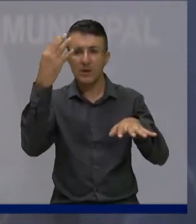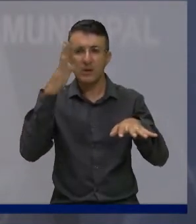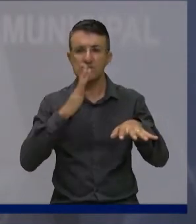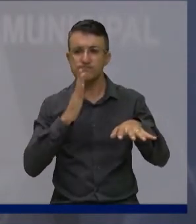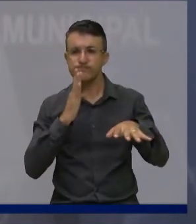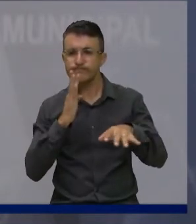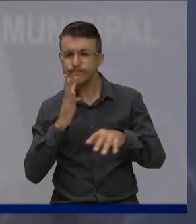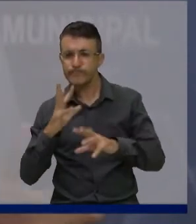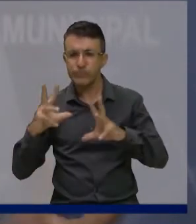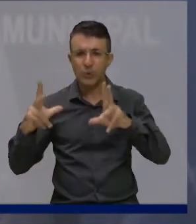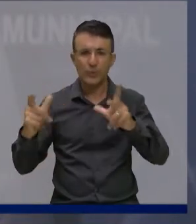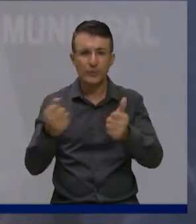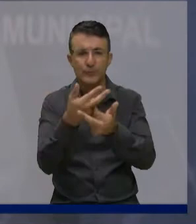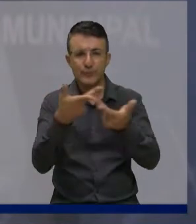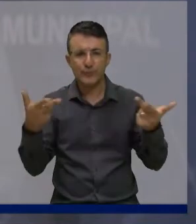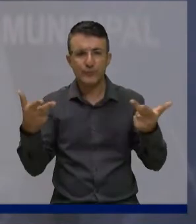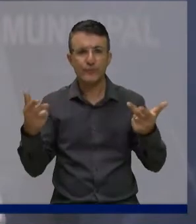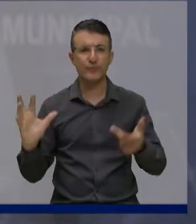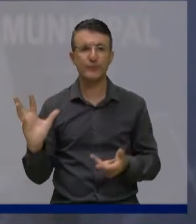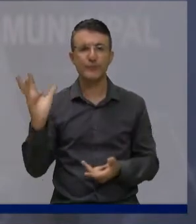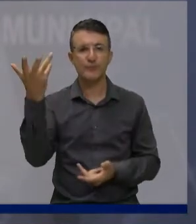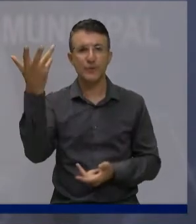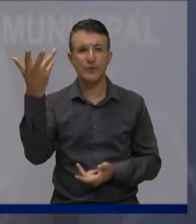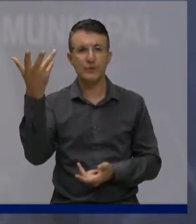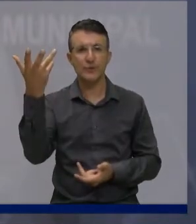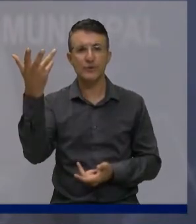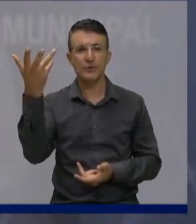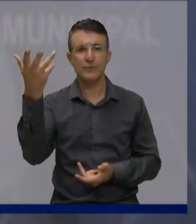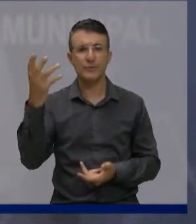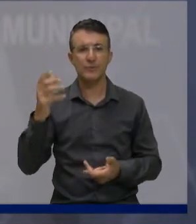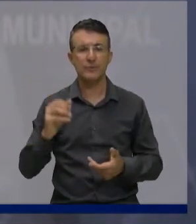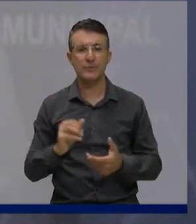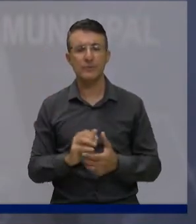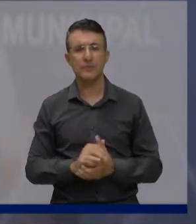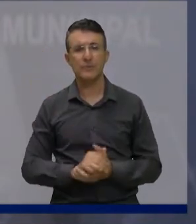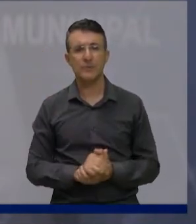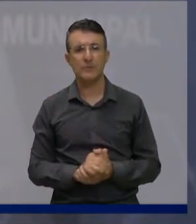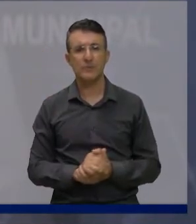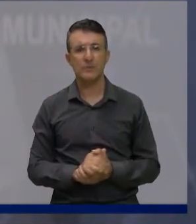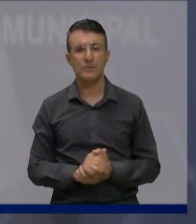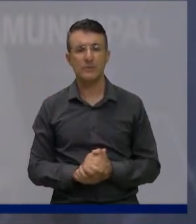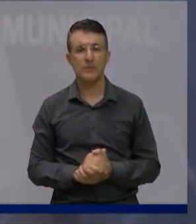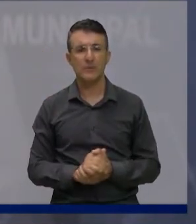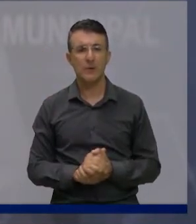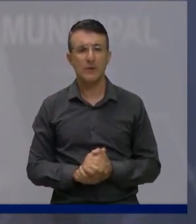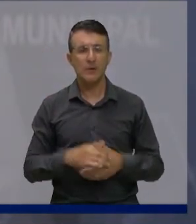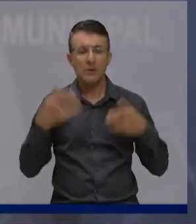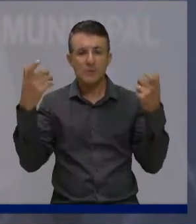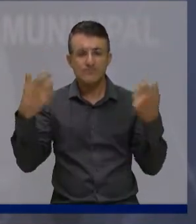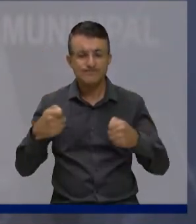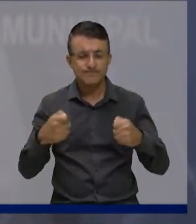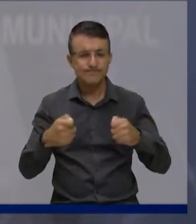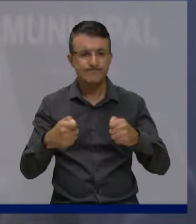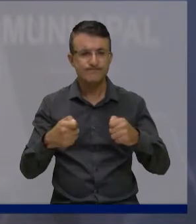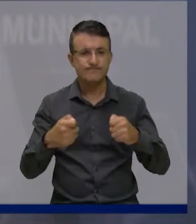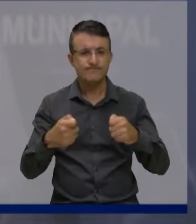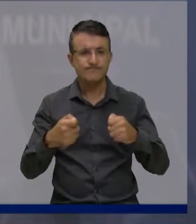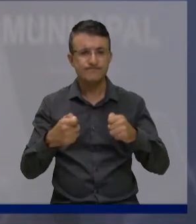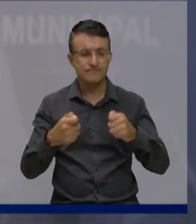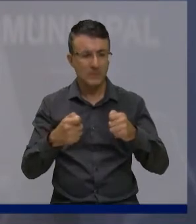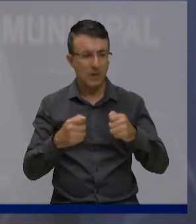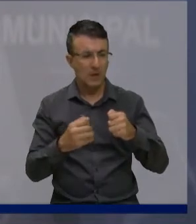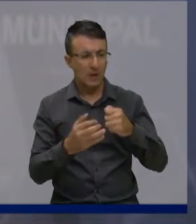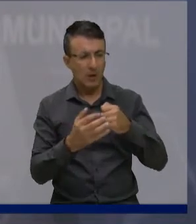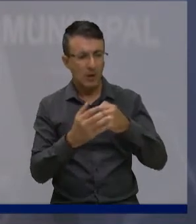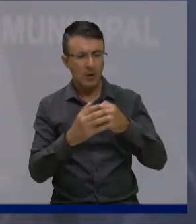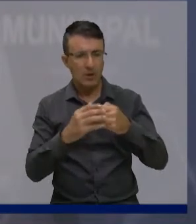mas eu acho que as coisas precisam ser mais claras, mais transparentes, isso é uma questão que é